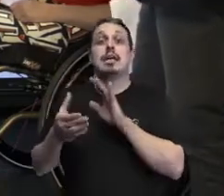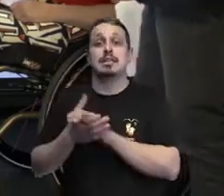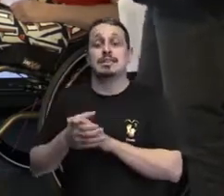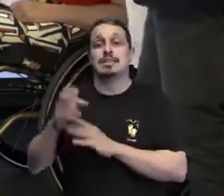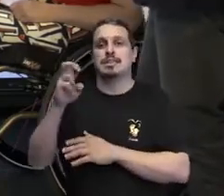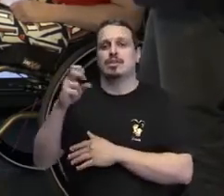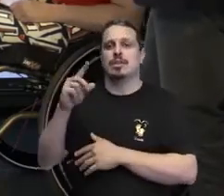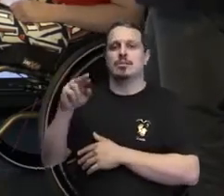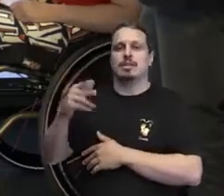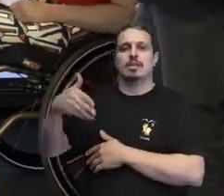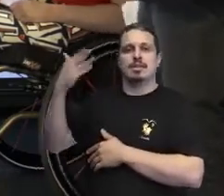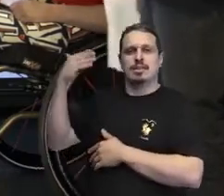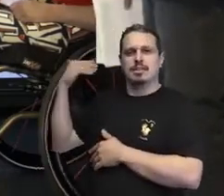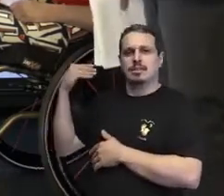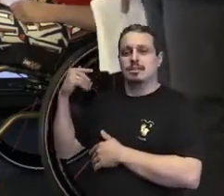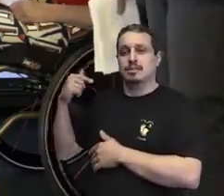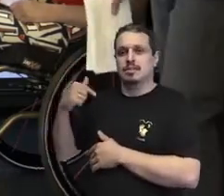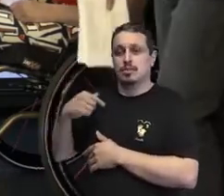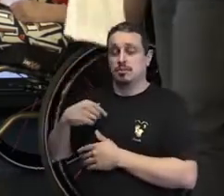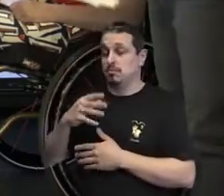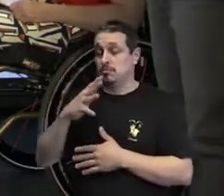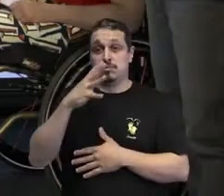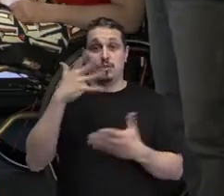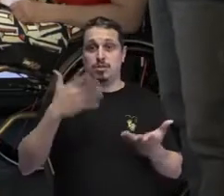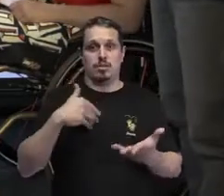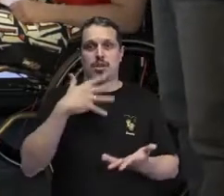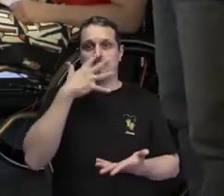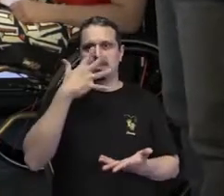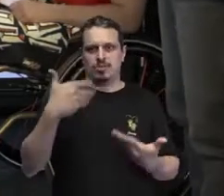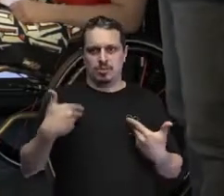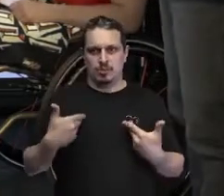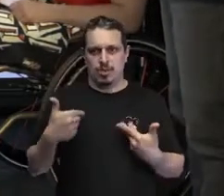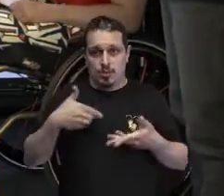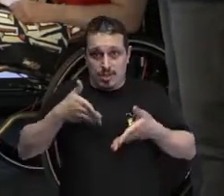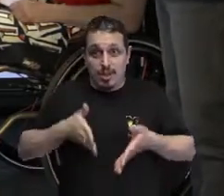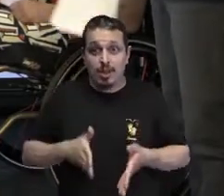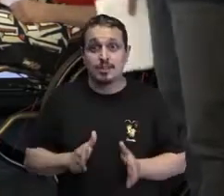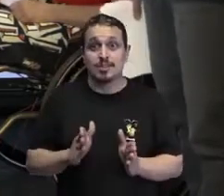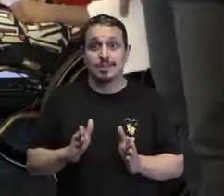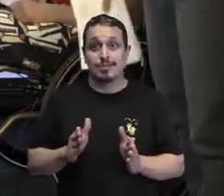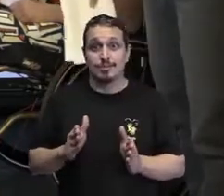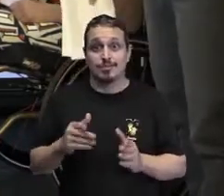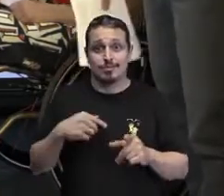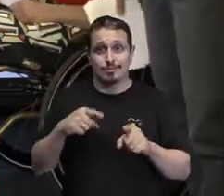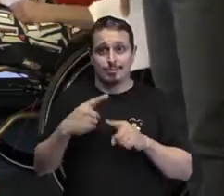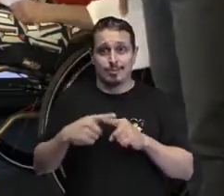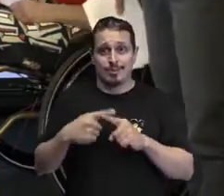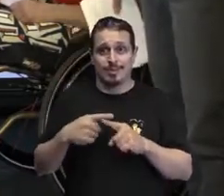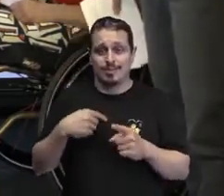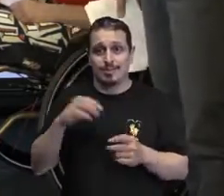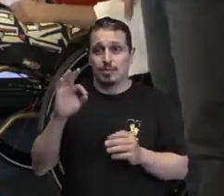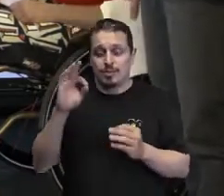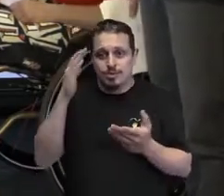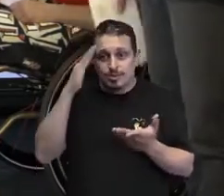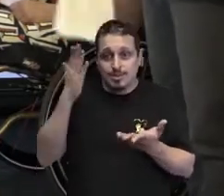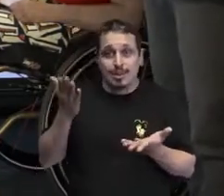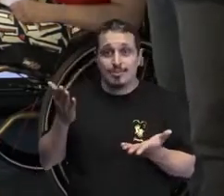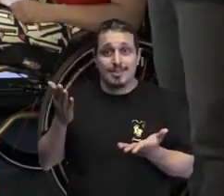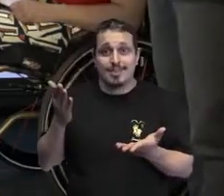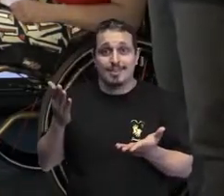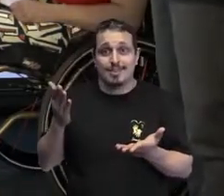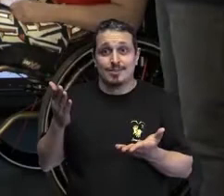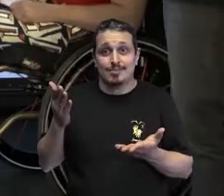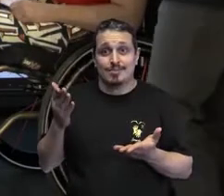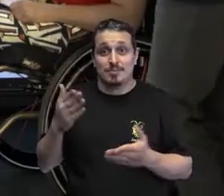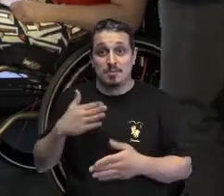vi chegando de surpresa, né. Eu já vi chegando com tudo. Porque, pra quem não sabe, não preciso pra ter uma filha